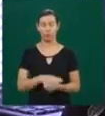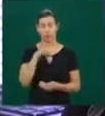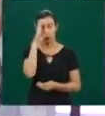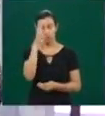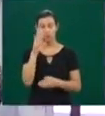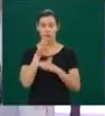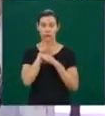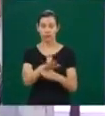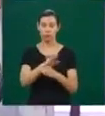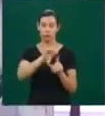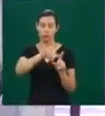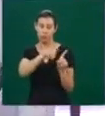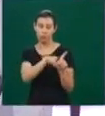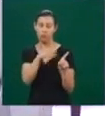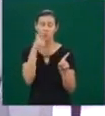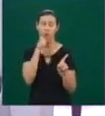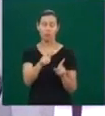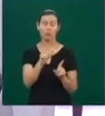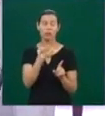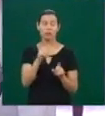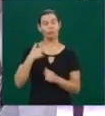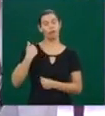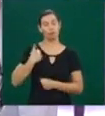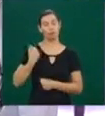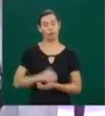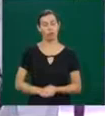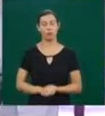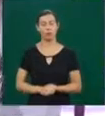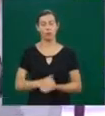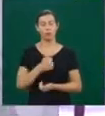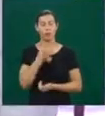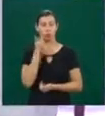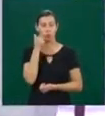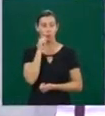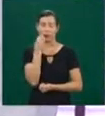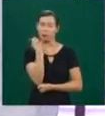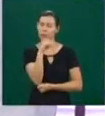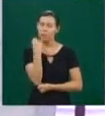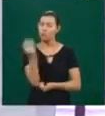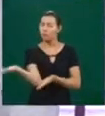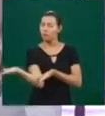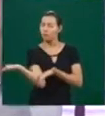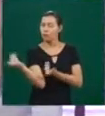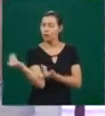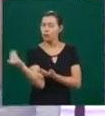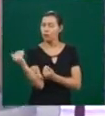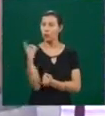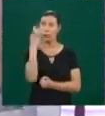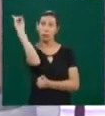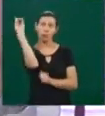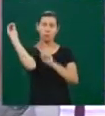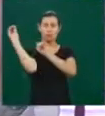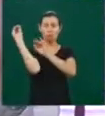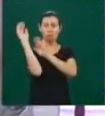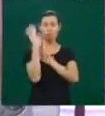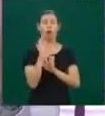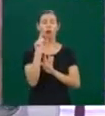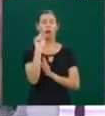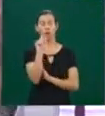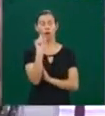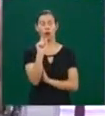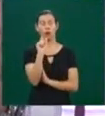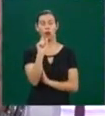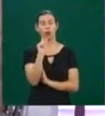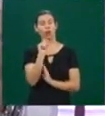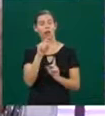mulher. A mulher tem que aproveitar essa juventude. Deus dá à mulher aí 20 e tantos anos de fertilidade